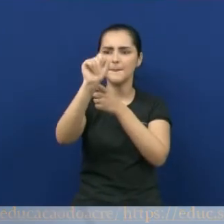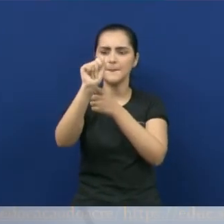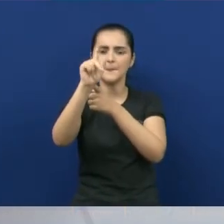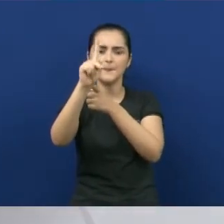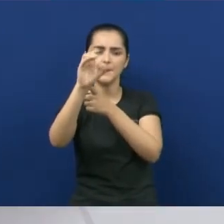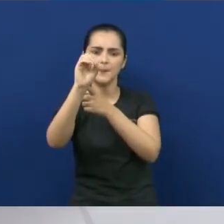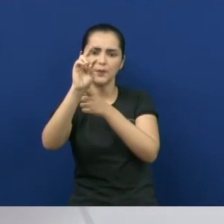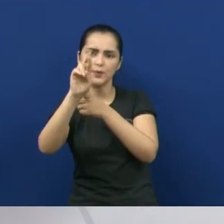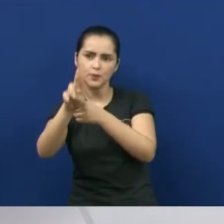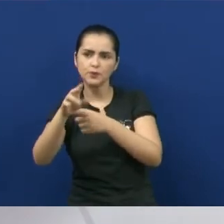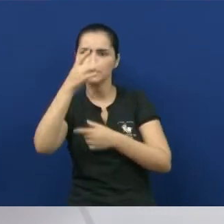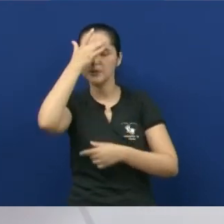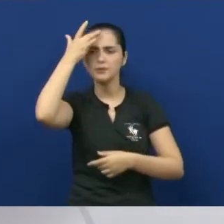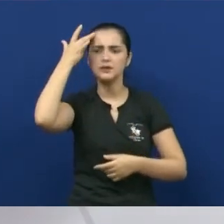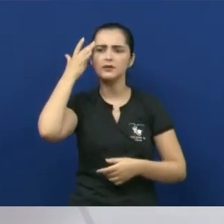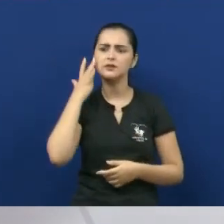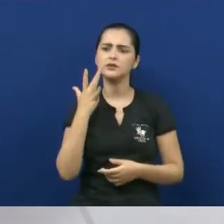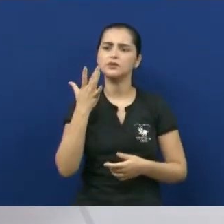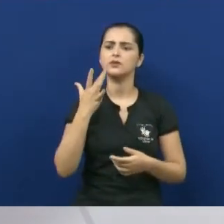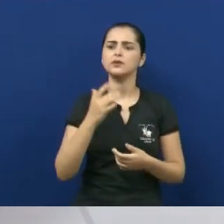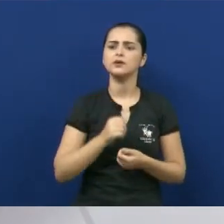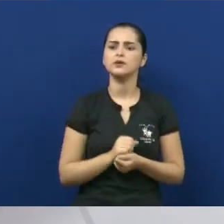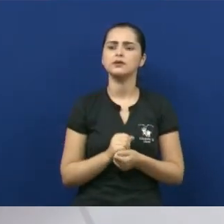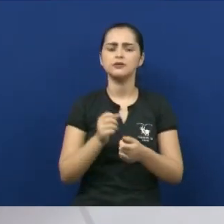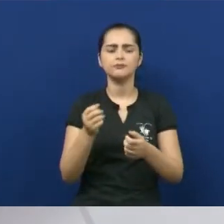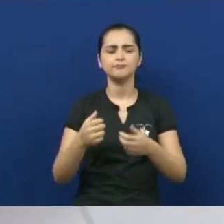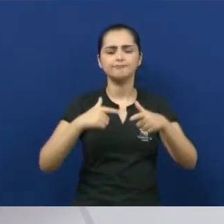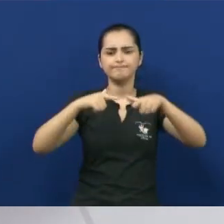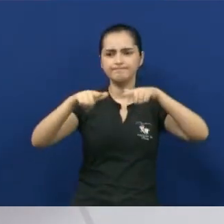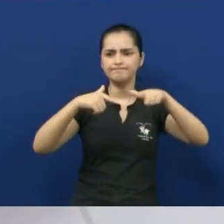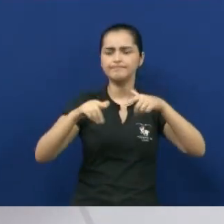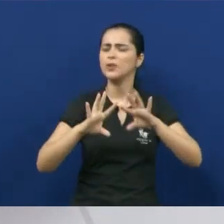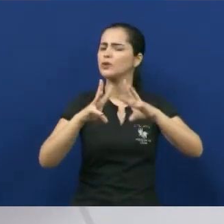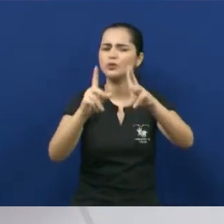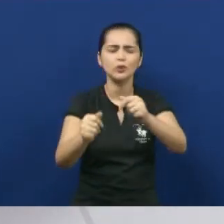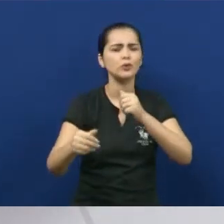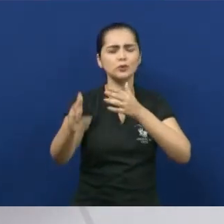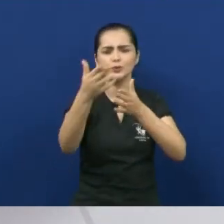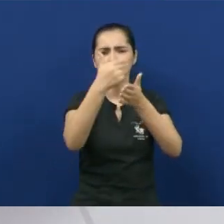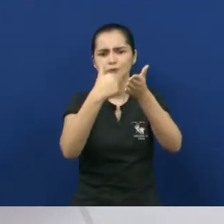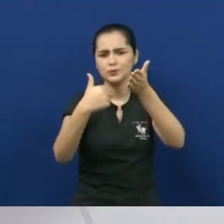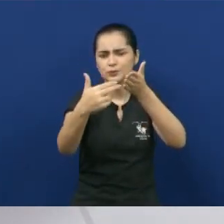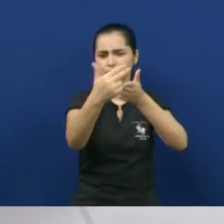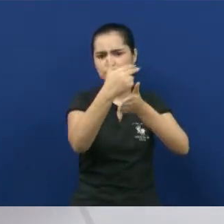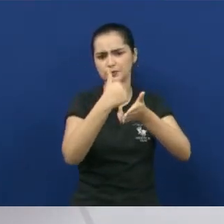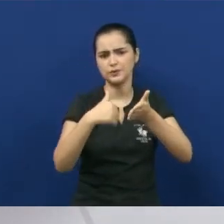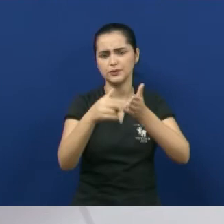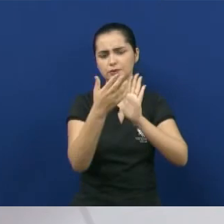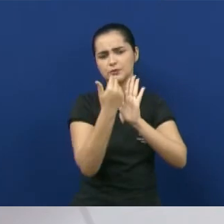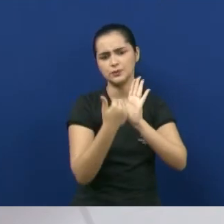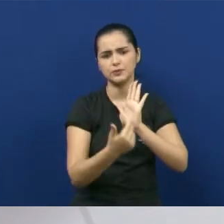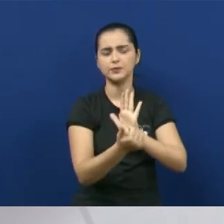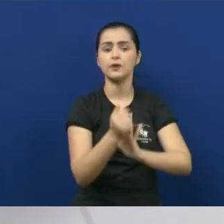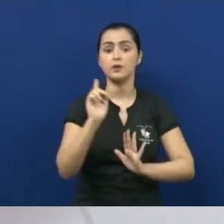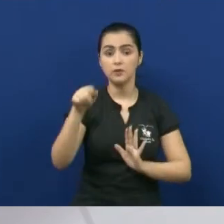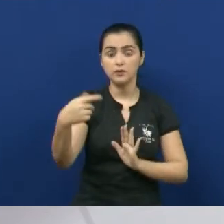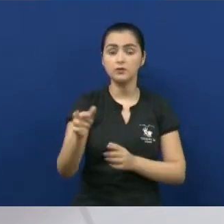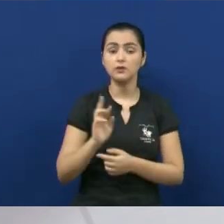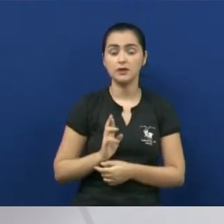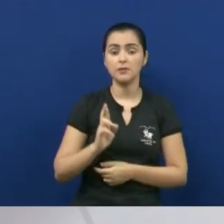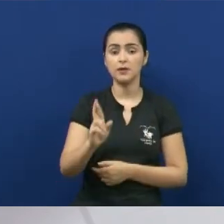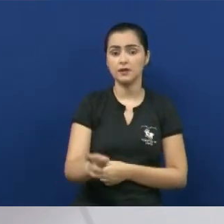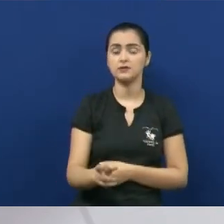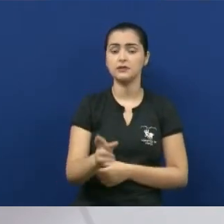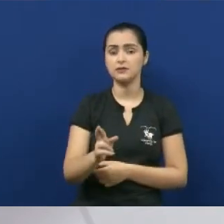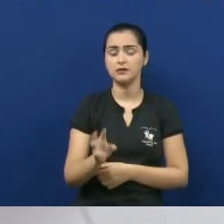Todas, pessoal, são pinturas. Os outros representantes que nós falamos anteriormente são mais